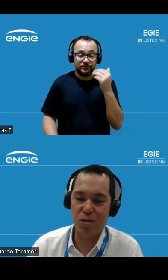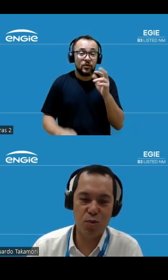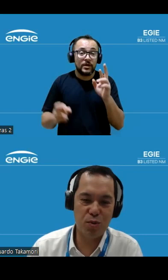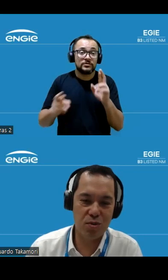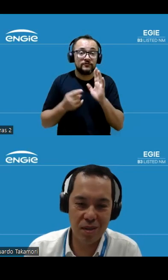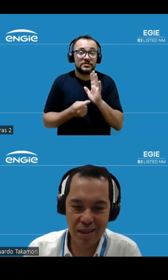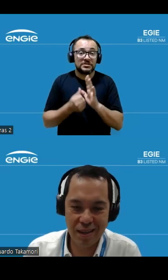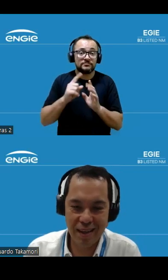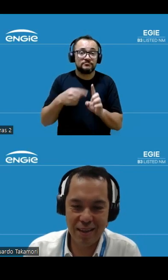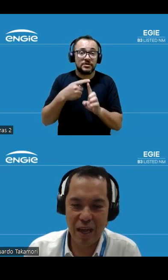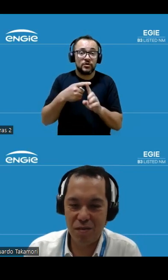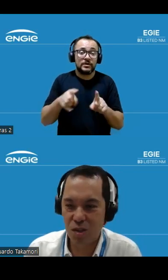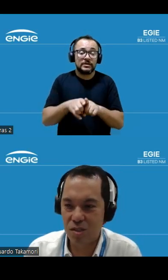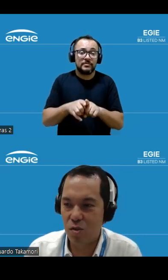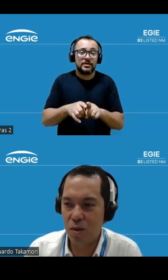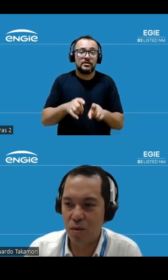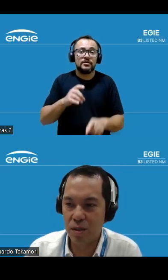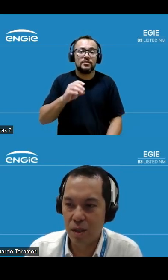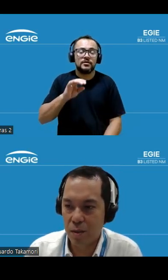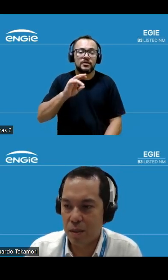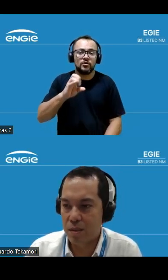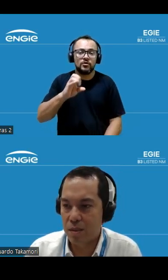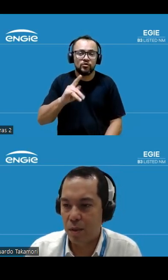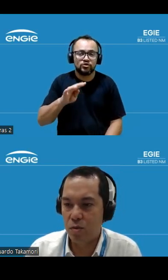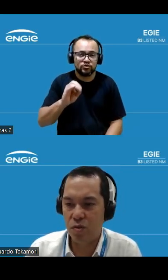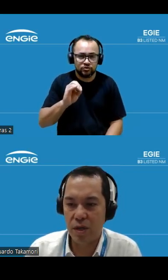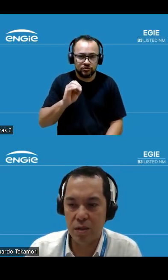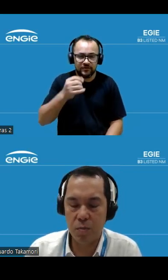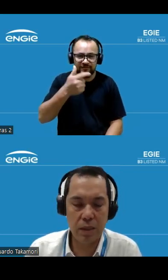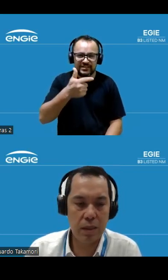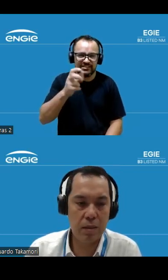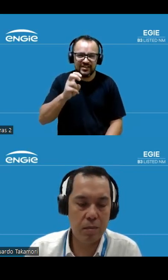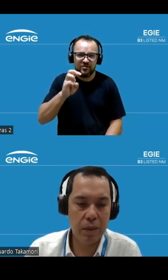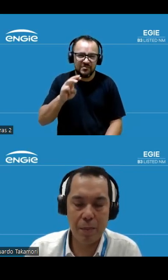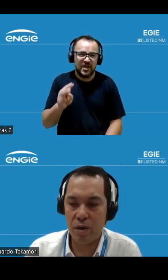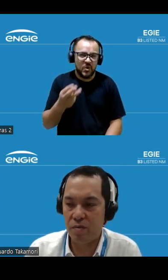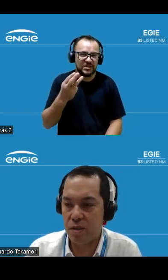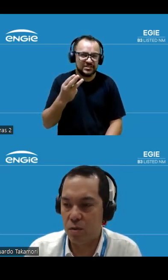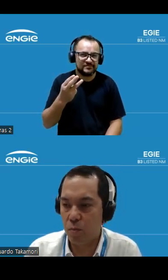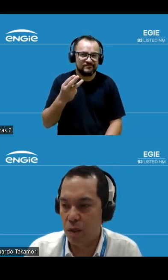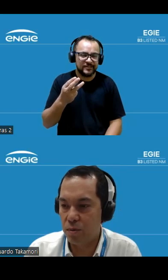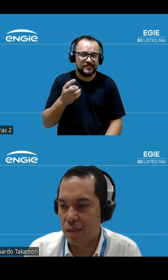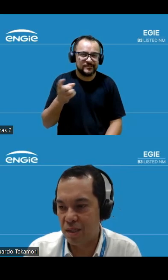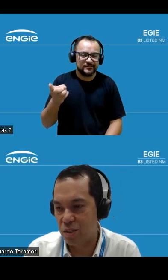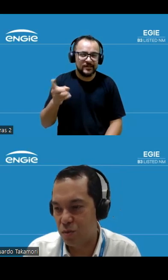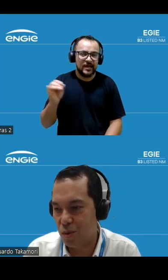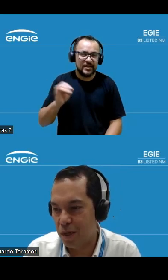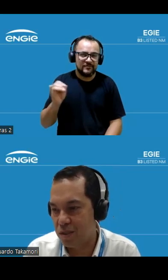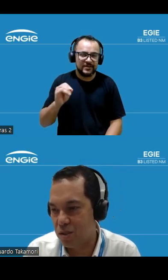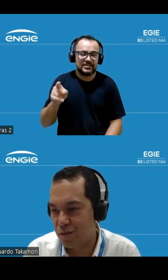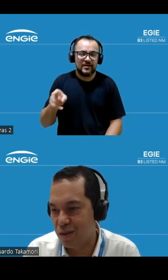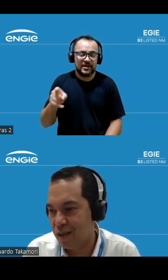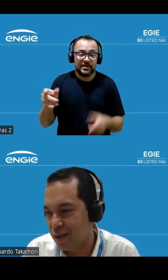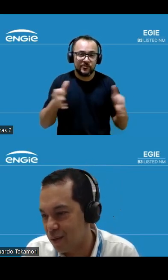mais custos, em 25 milhões, basicamente justificados pela maior inflação do período. Nesse segundo